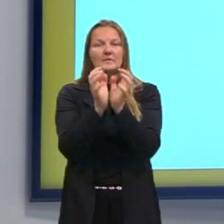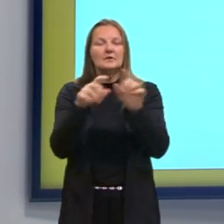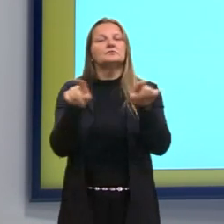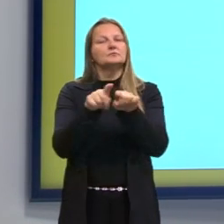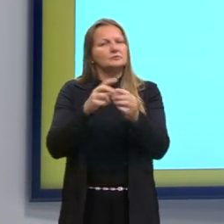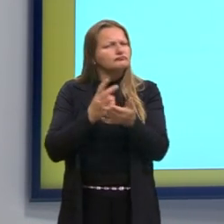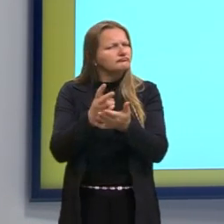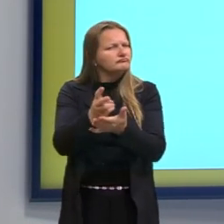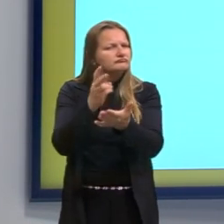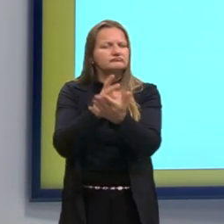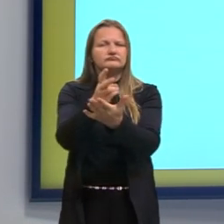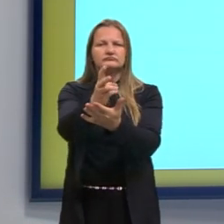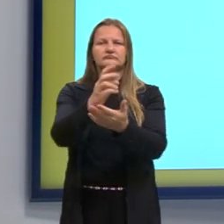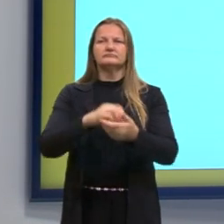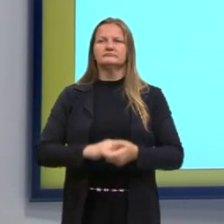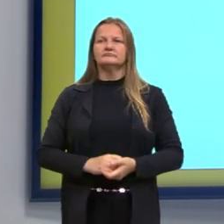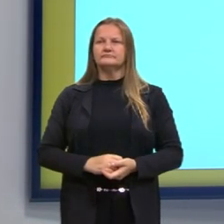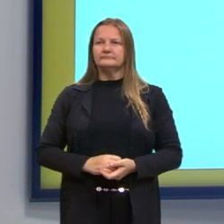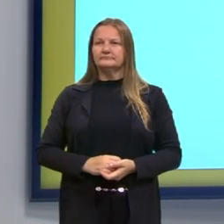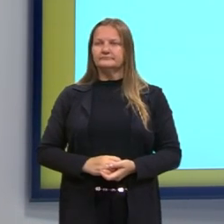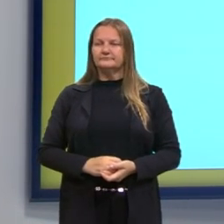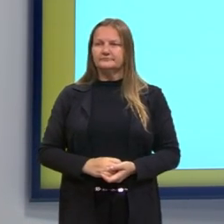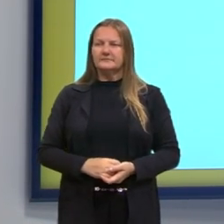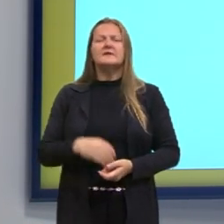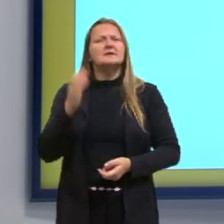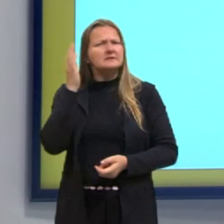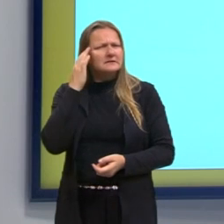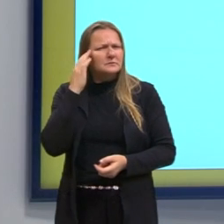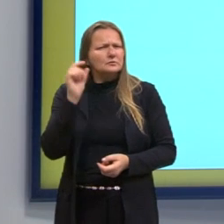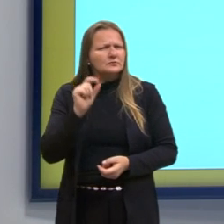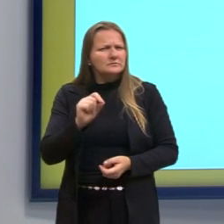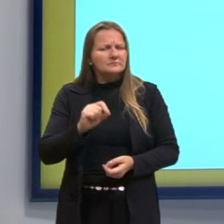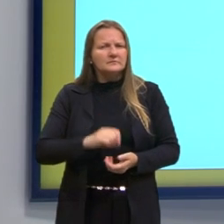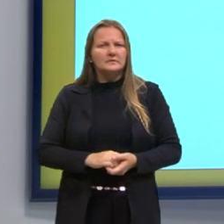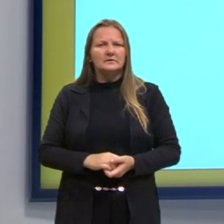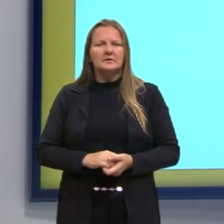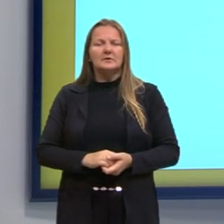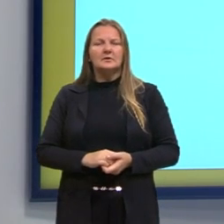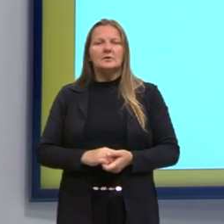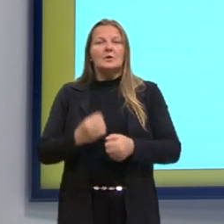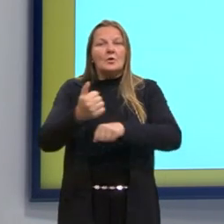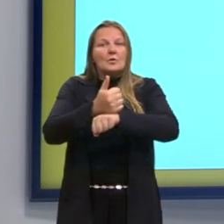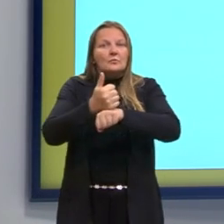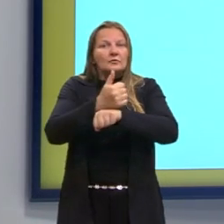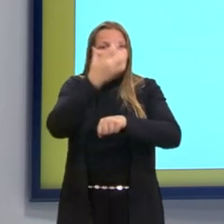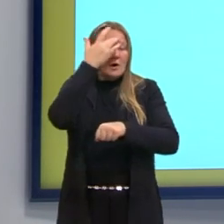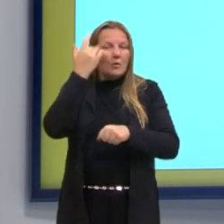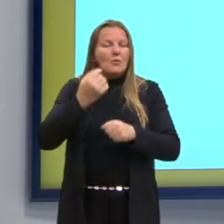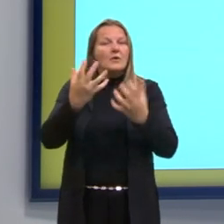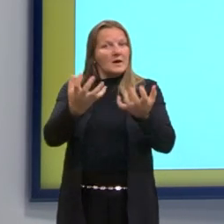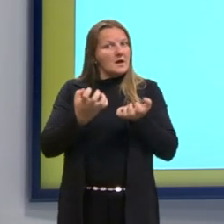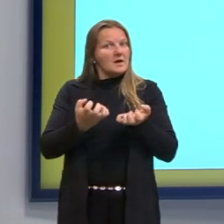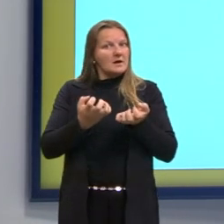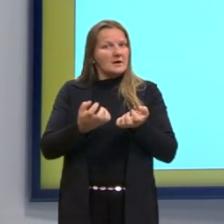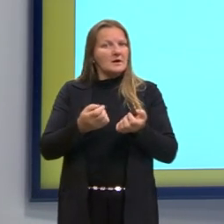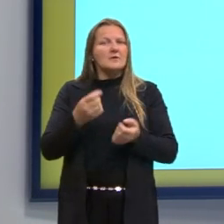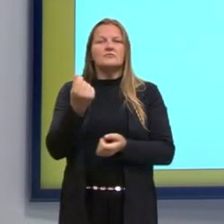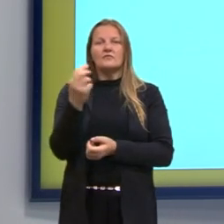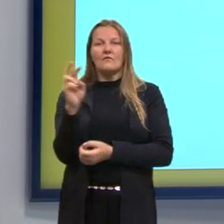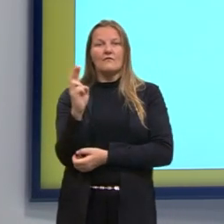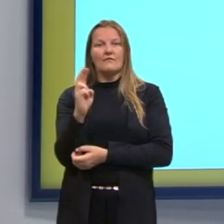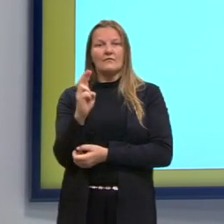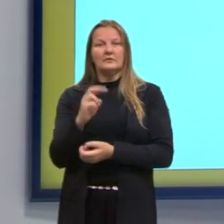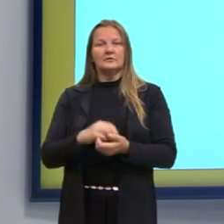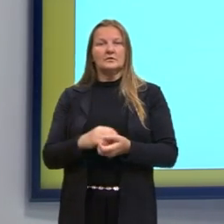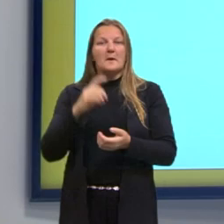permanece o mesmo. E aí, nós sabemos que o atleta, ele quer manter o custo daquela refeição, que era